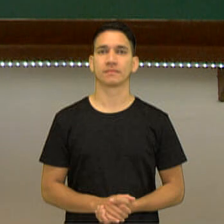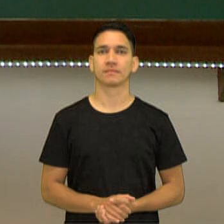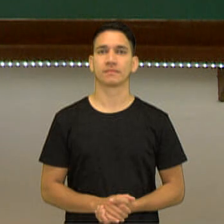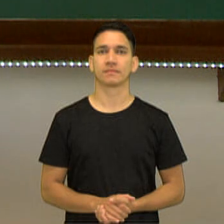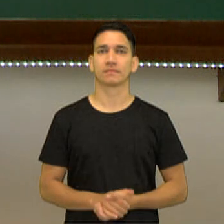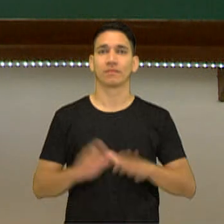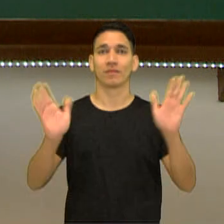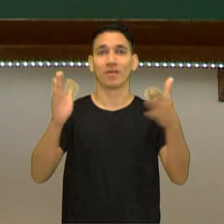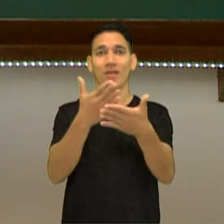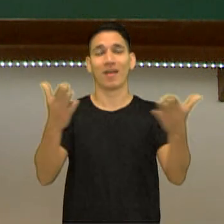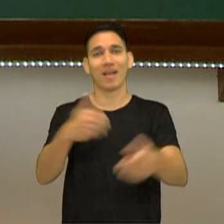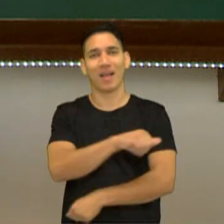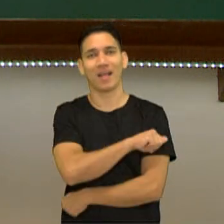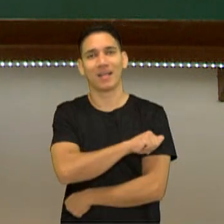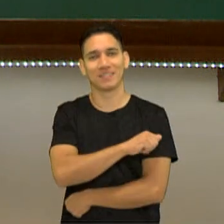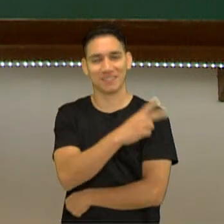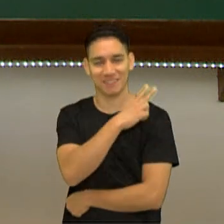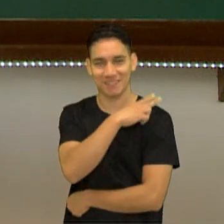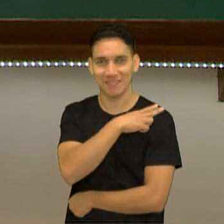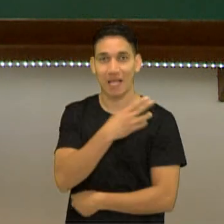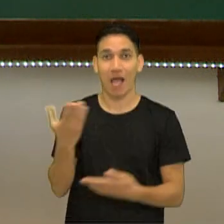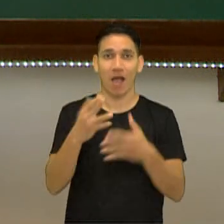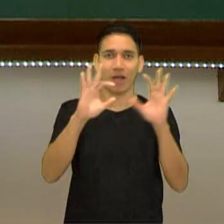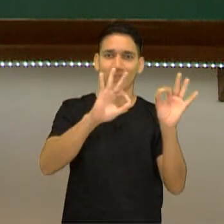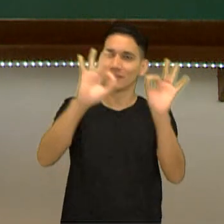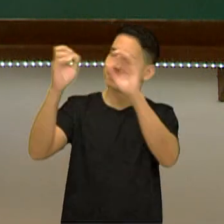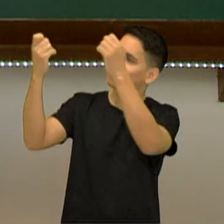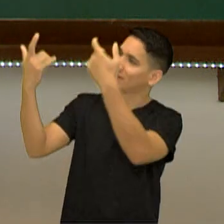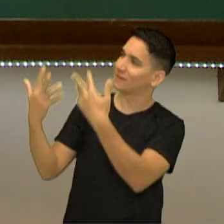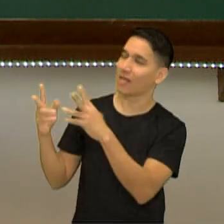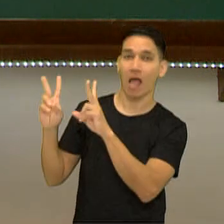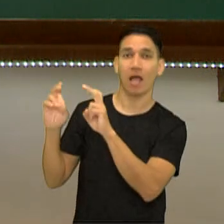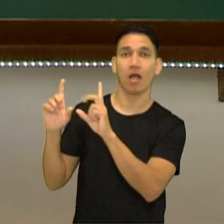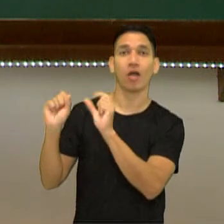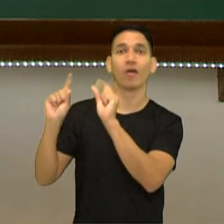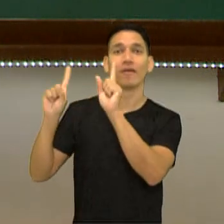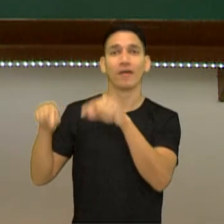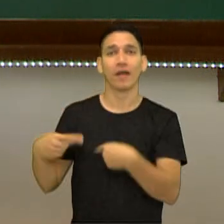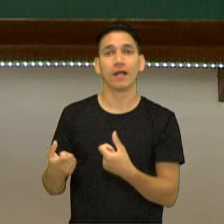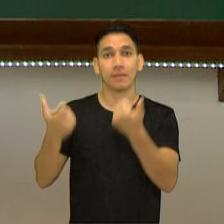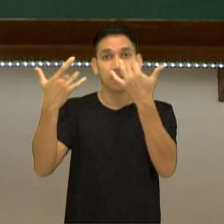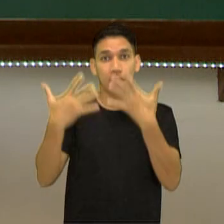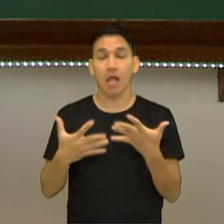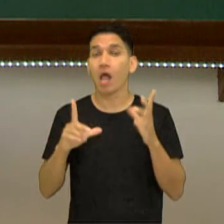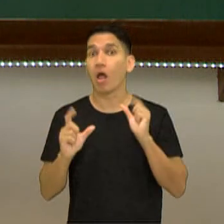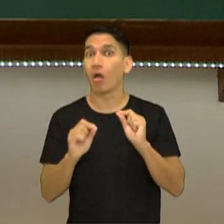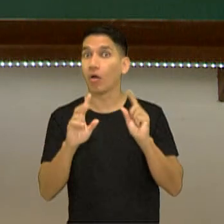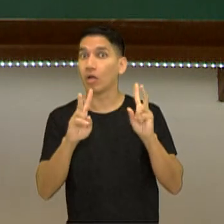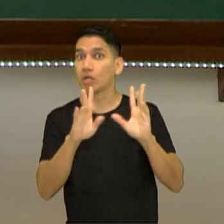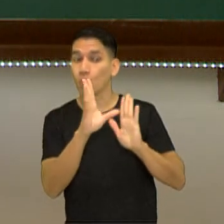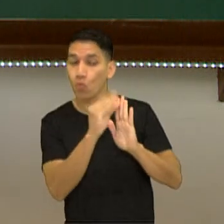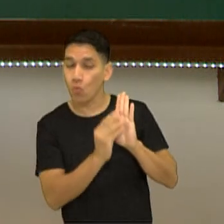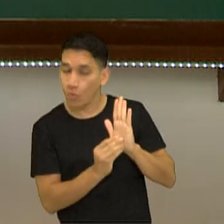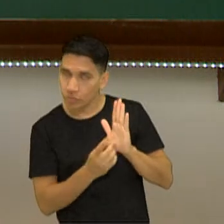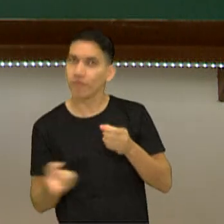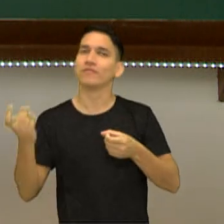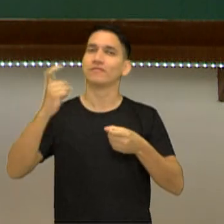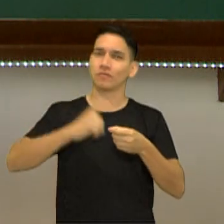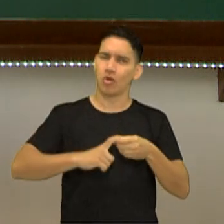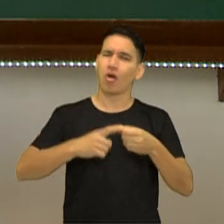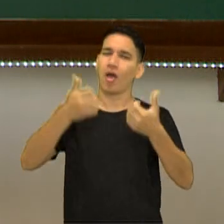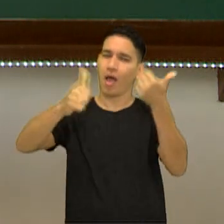Olá, estudantes da segunda série! Nesse vídeo vamos falar sobre retomada de conteúdo, cálculos químicos. Vamos lá?